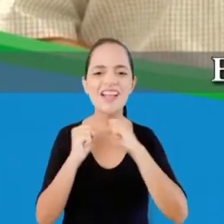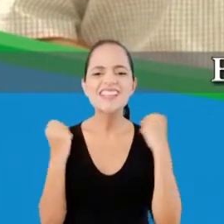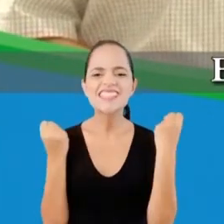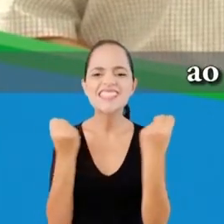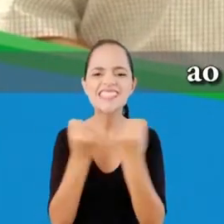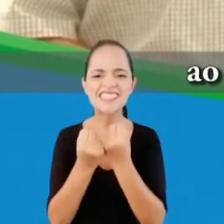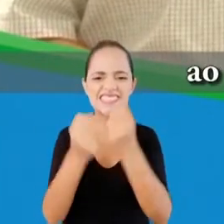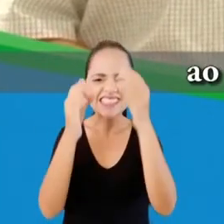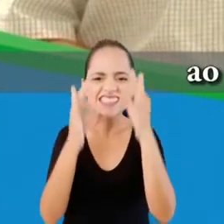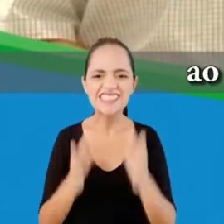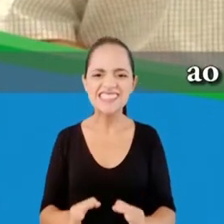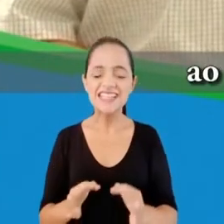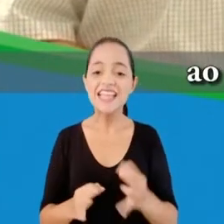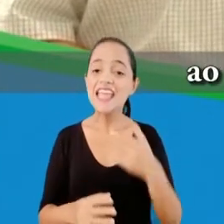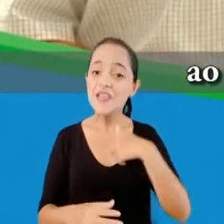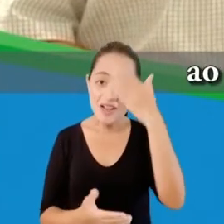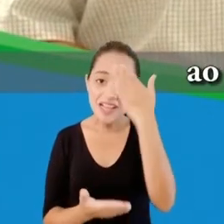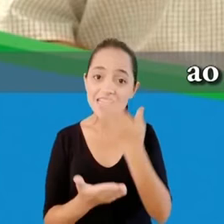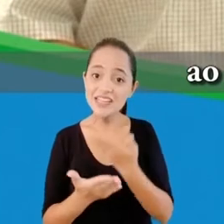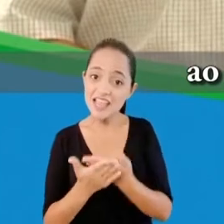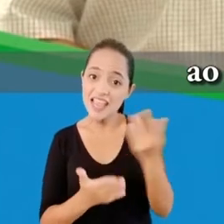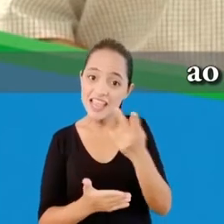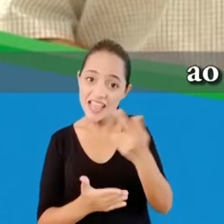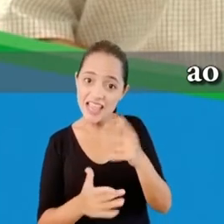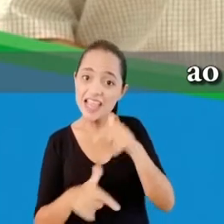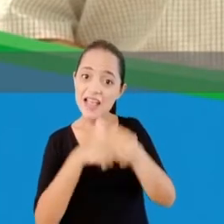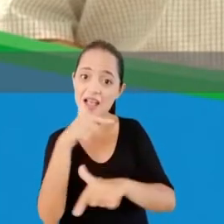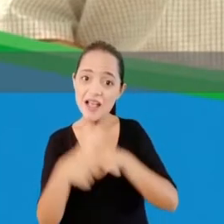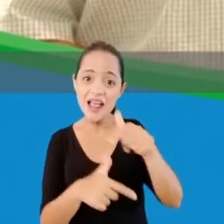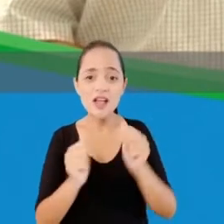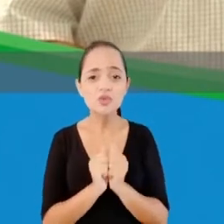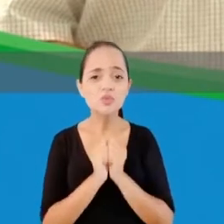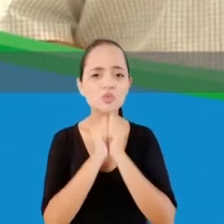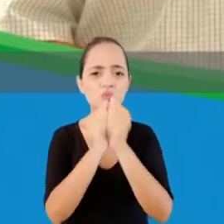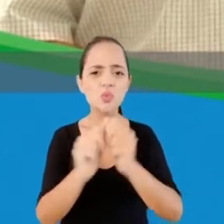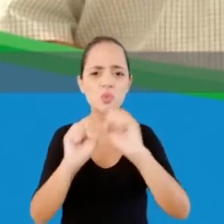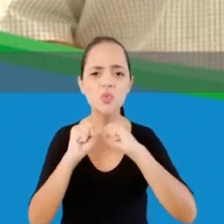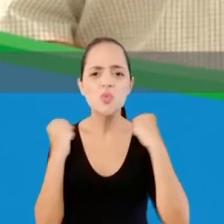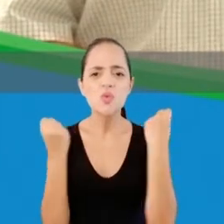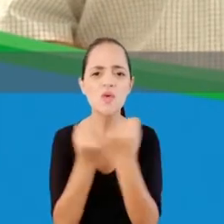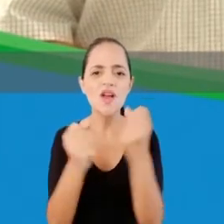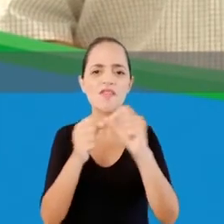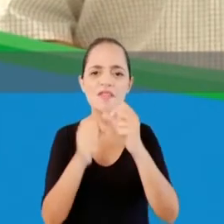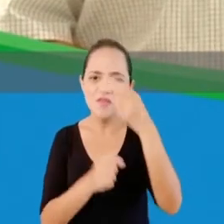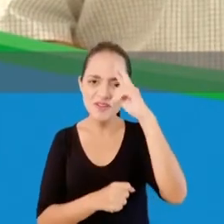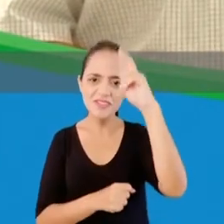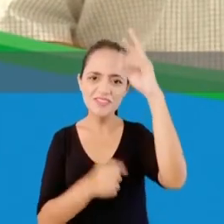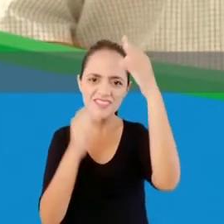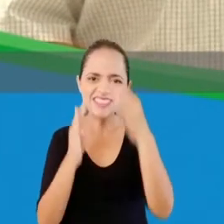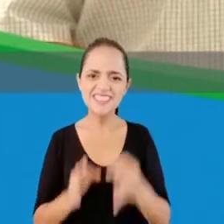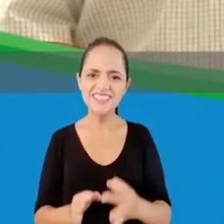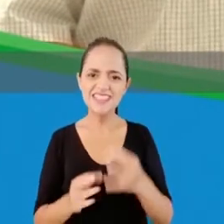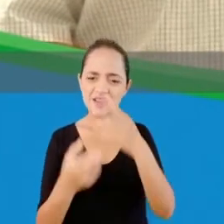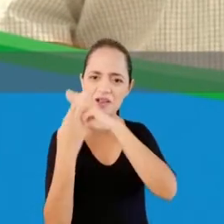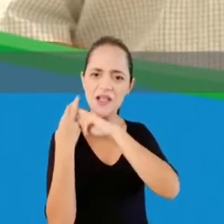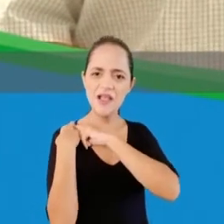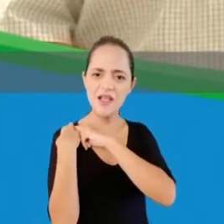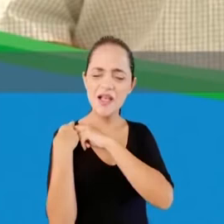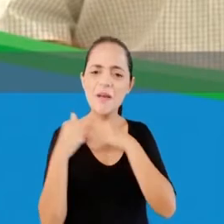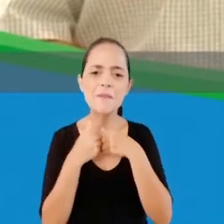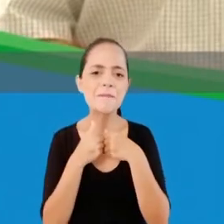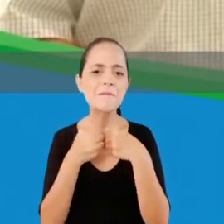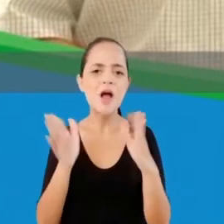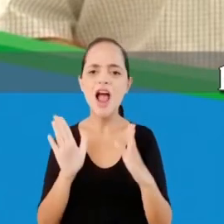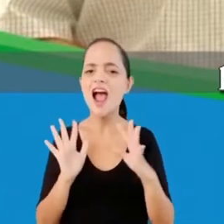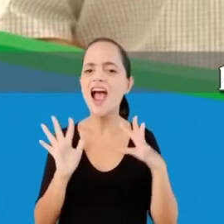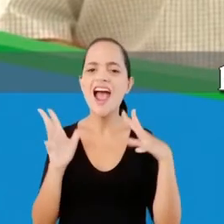trabalhar ao lado da comunidade, fazendo uma gestão popular, acessível e portas abertas a toda